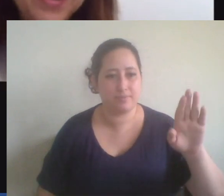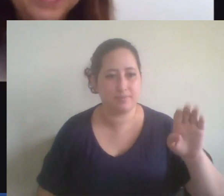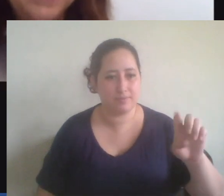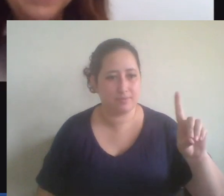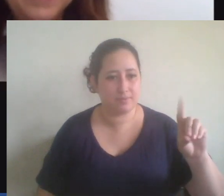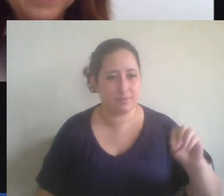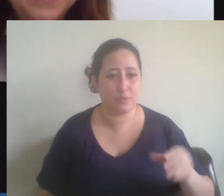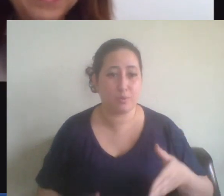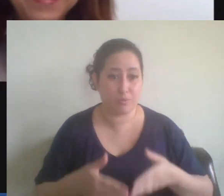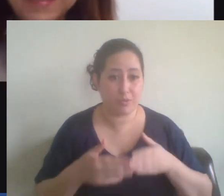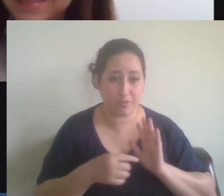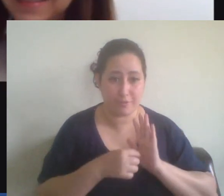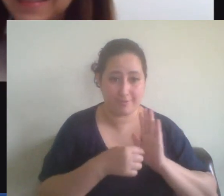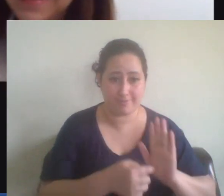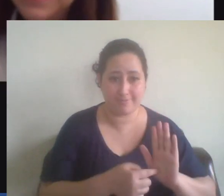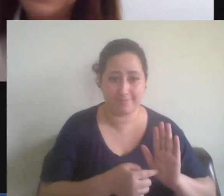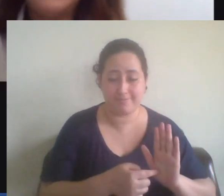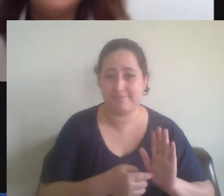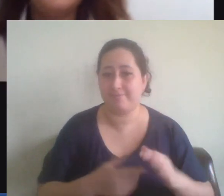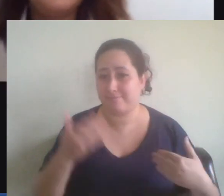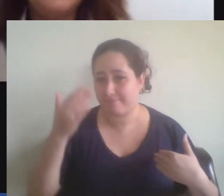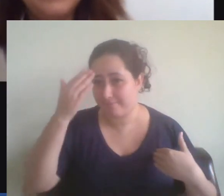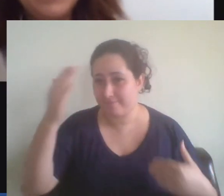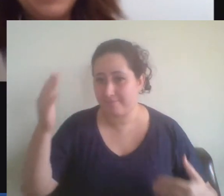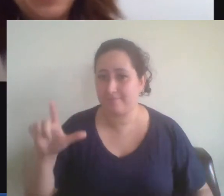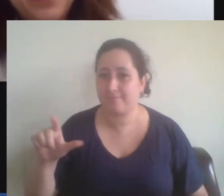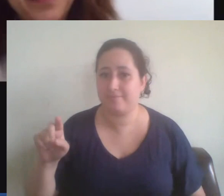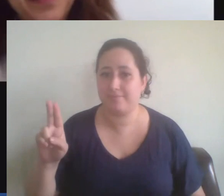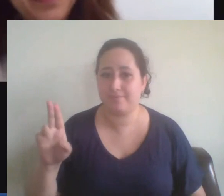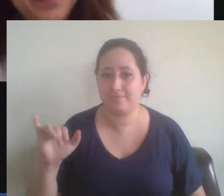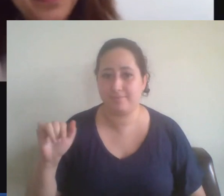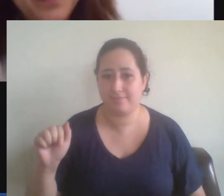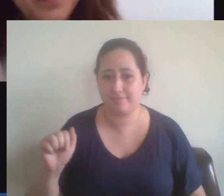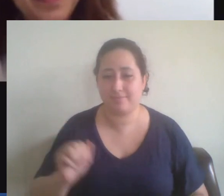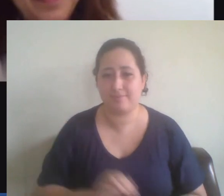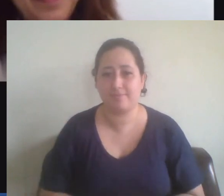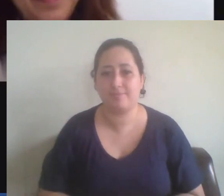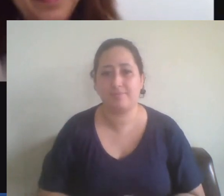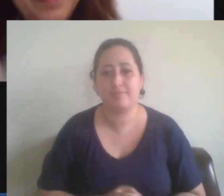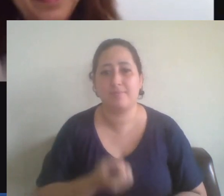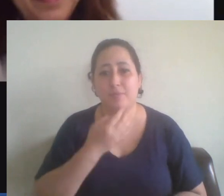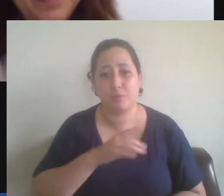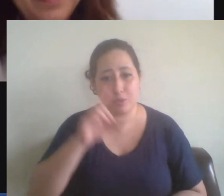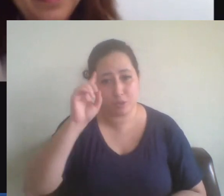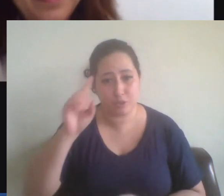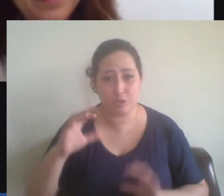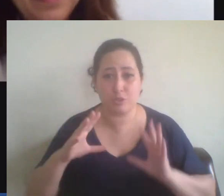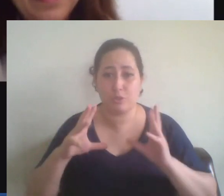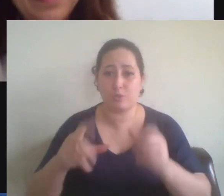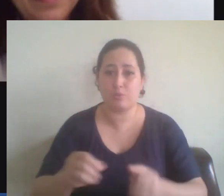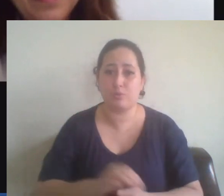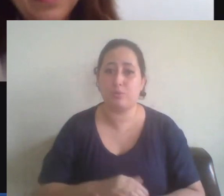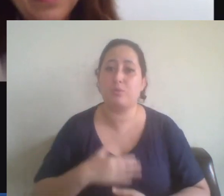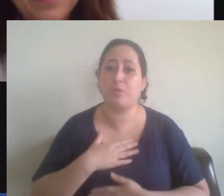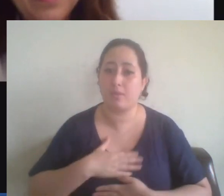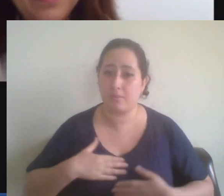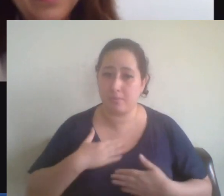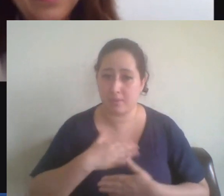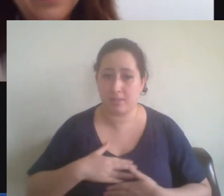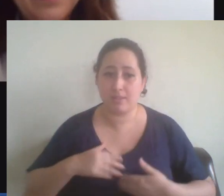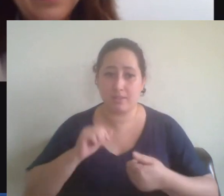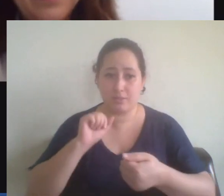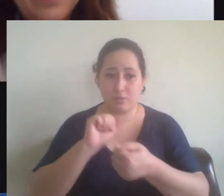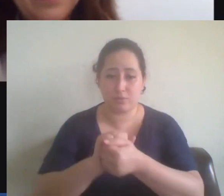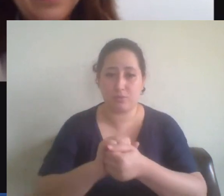apresente. Obrigado, Lúcia. Bom dia para todos, é um prazer estar aqui com vocês. Eu